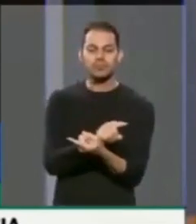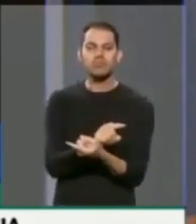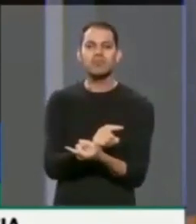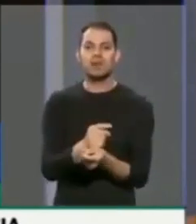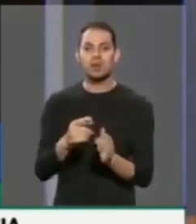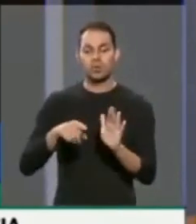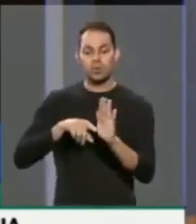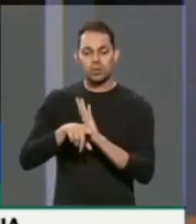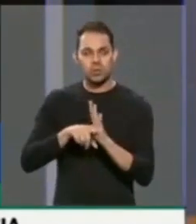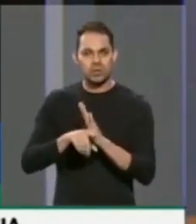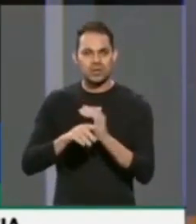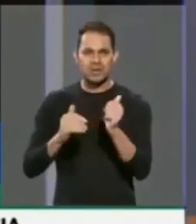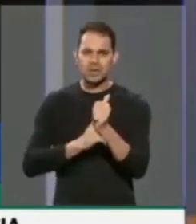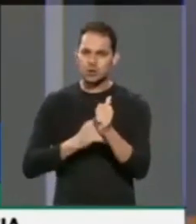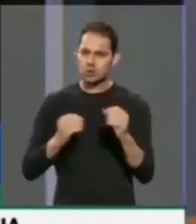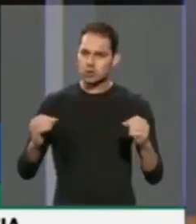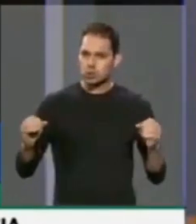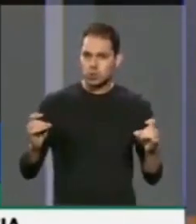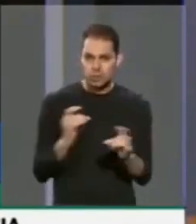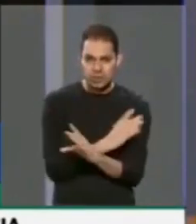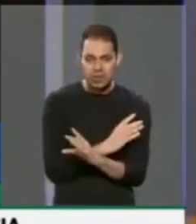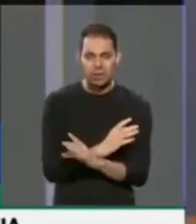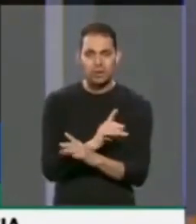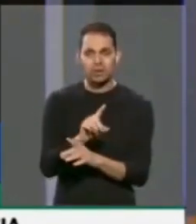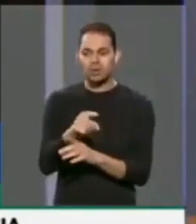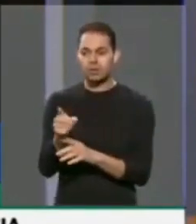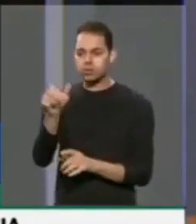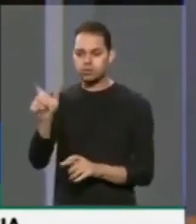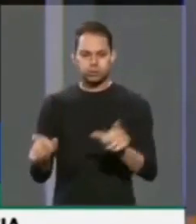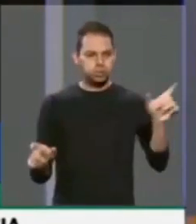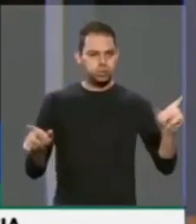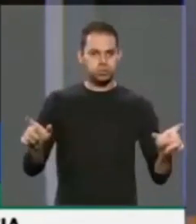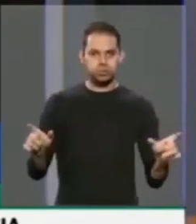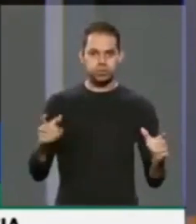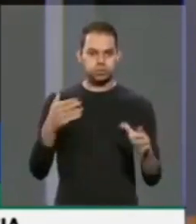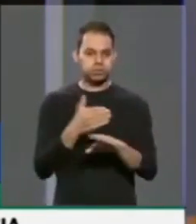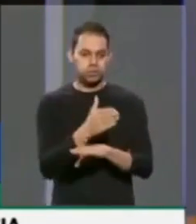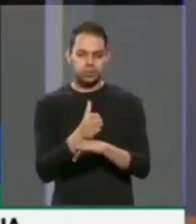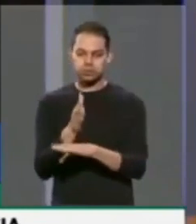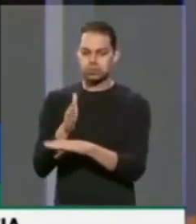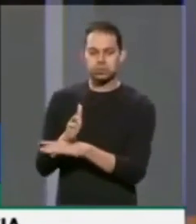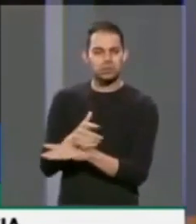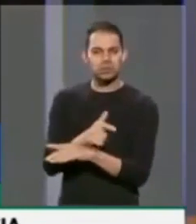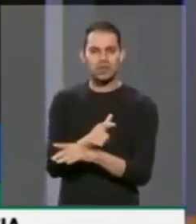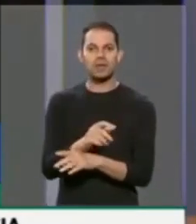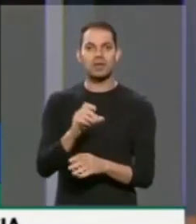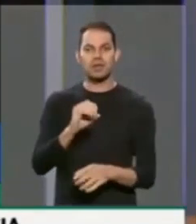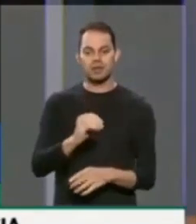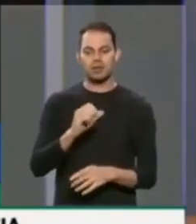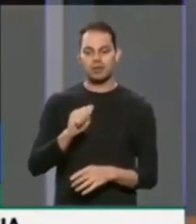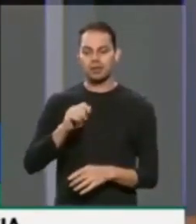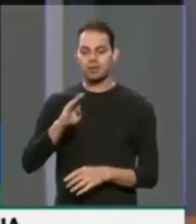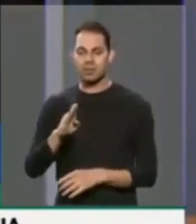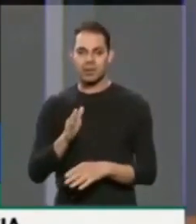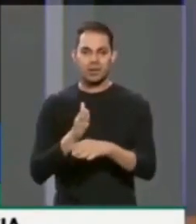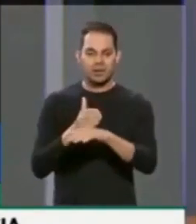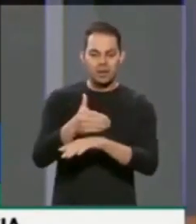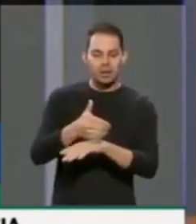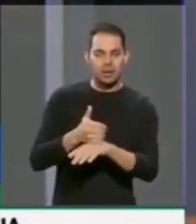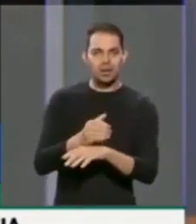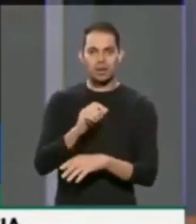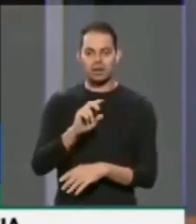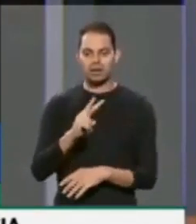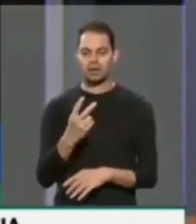estar em sigilo absoluto até para as partes. Até mesmo a OAB entrou com o HC, entrou com medidas para ter acesso